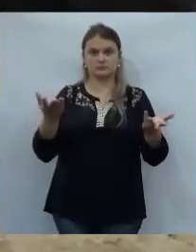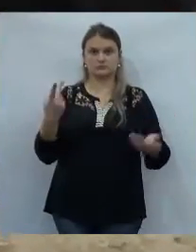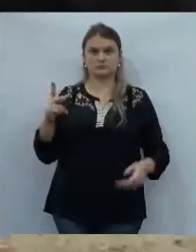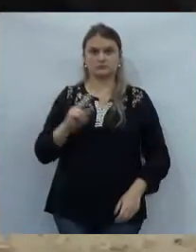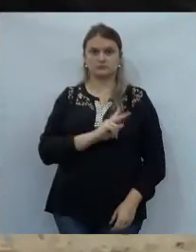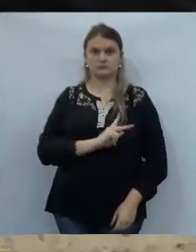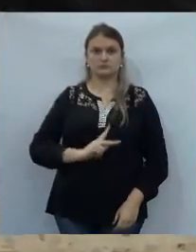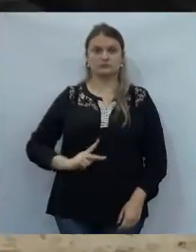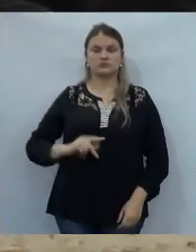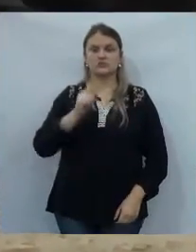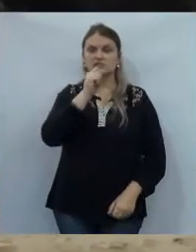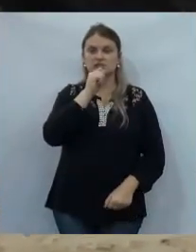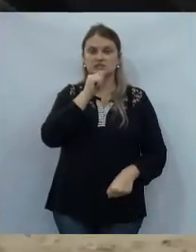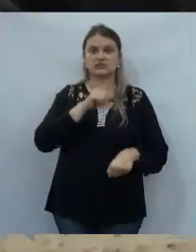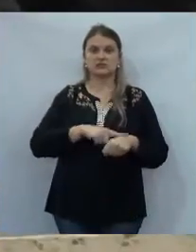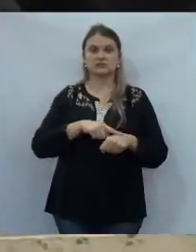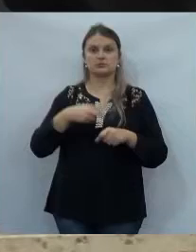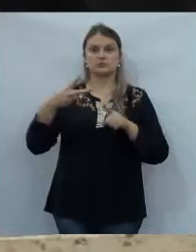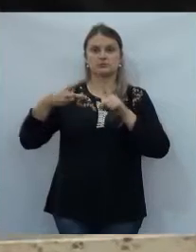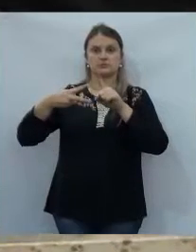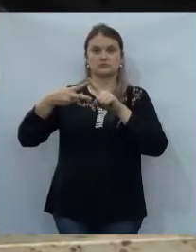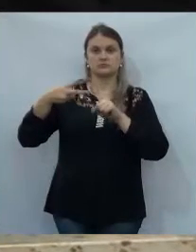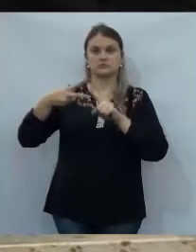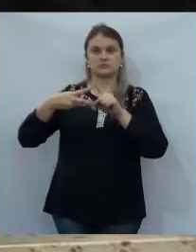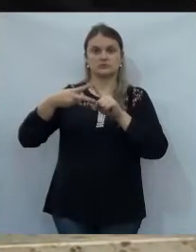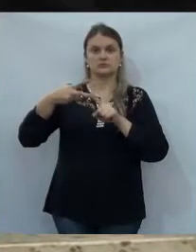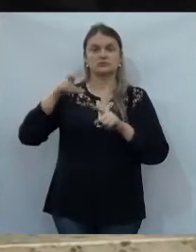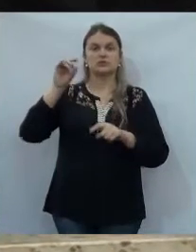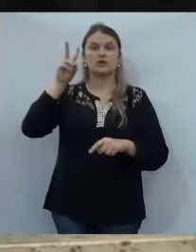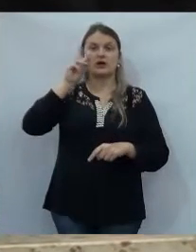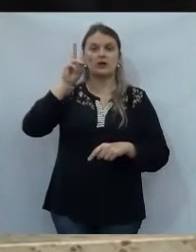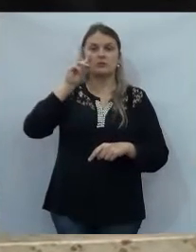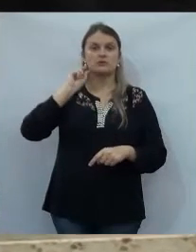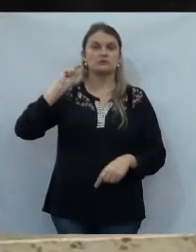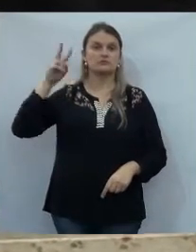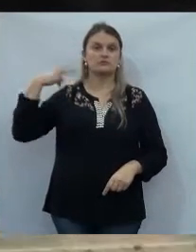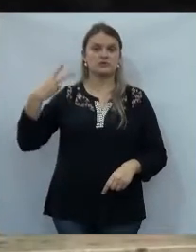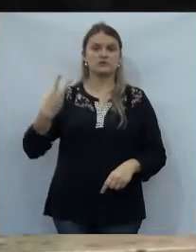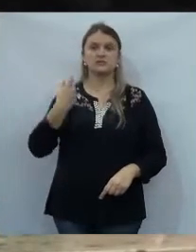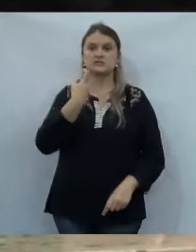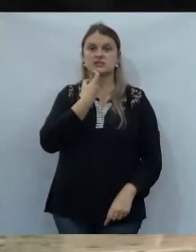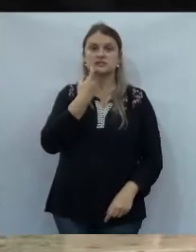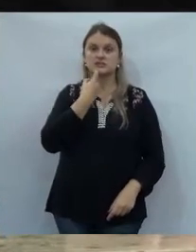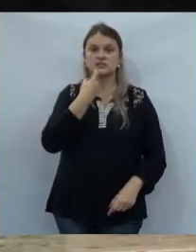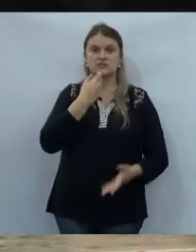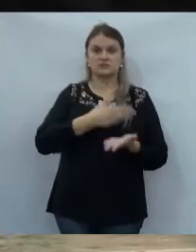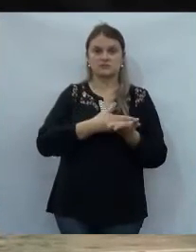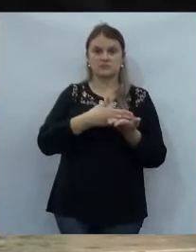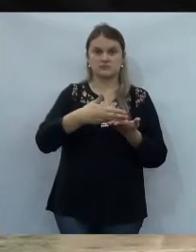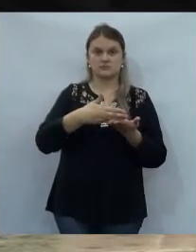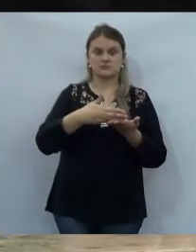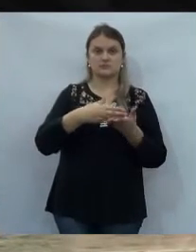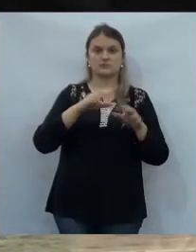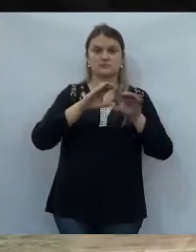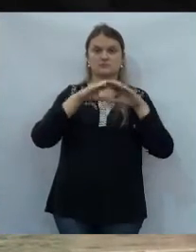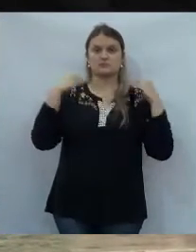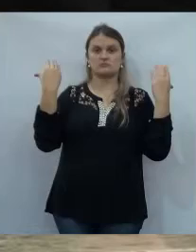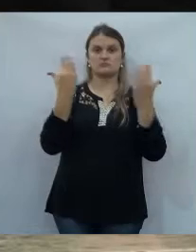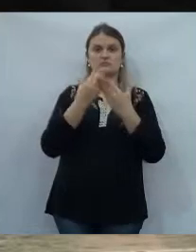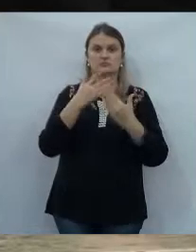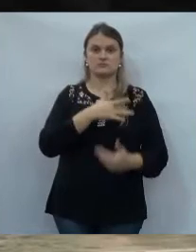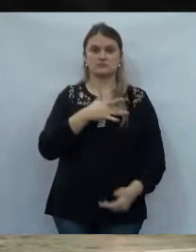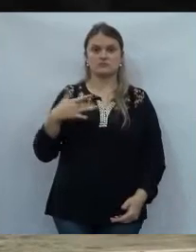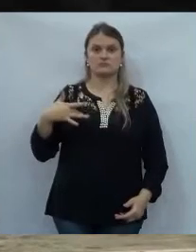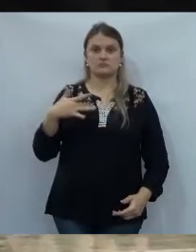em tempo, dois assuntos, só lembrando a nossa população, nossos vereadores, que sexta-feira agora inicia-se a Conferência Municipal de Saúde.